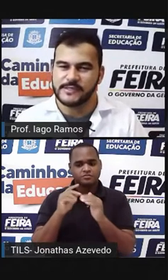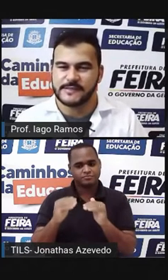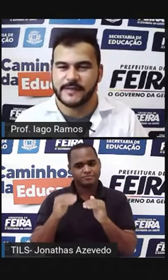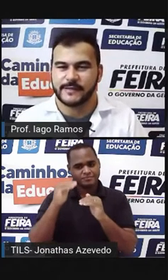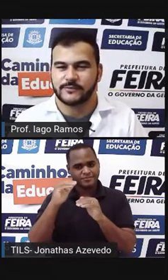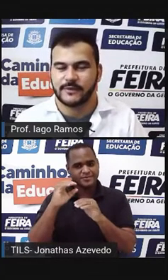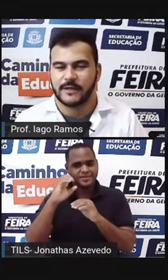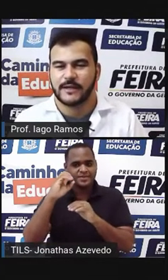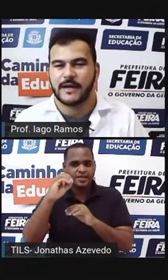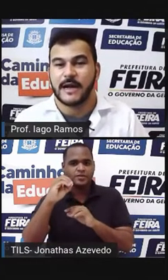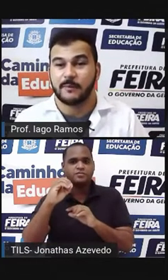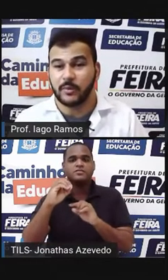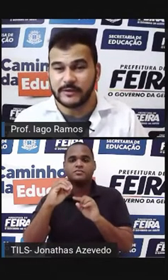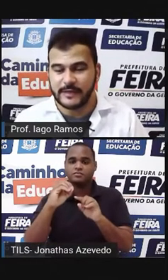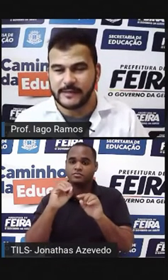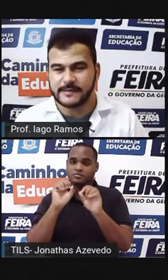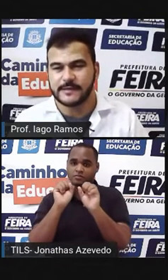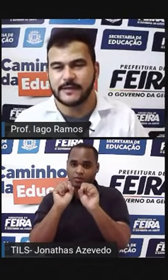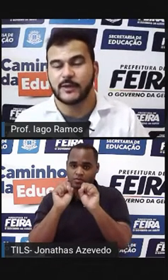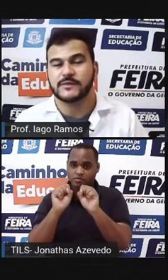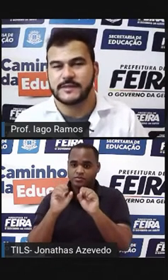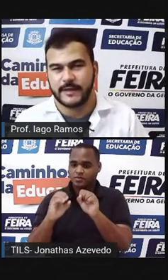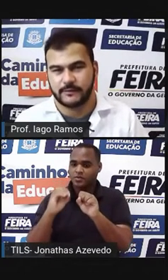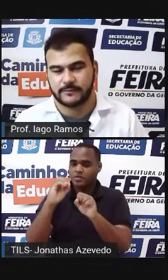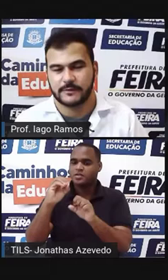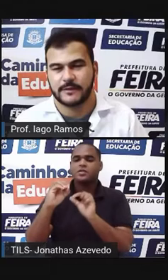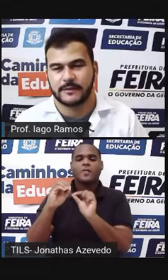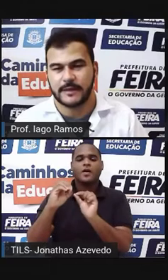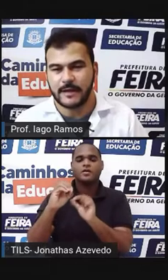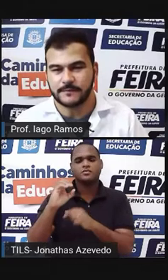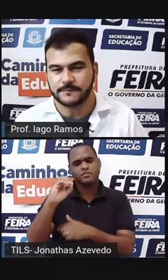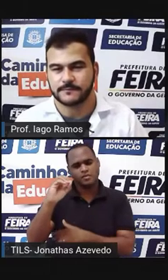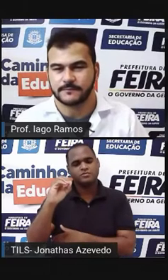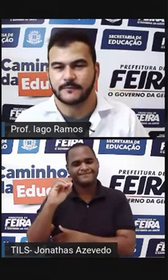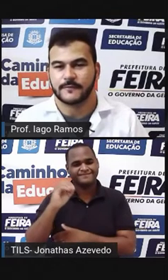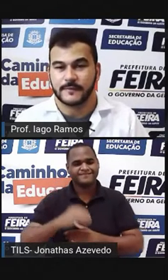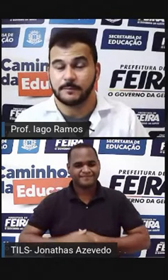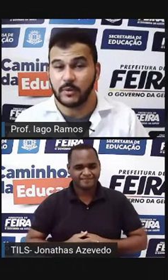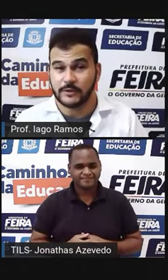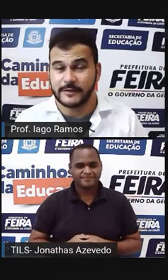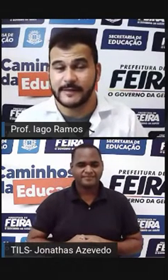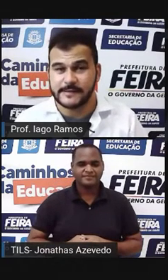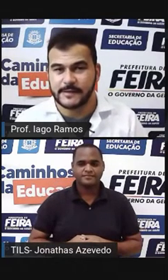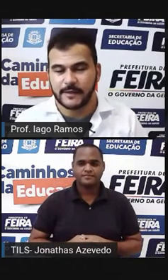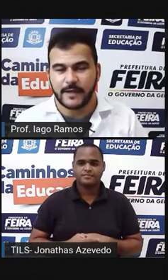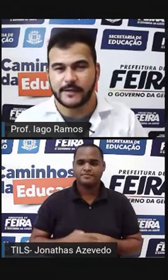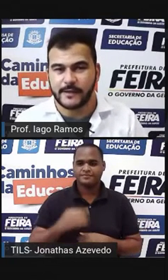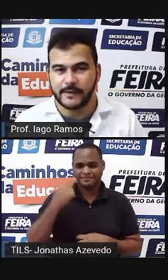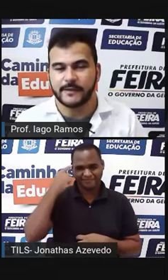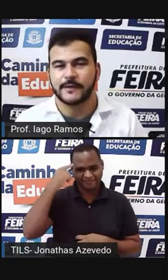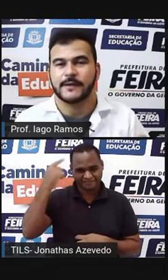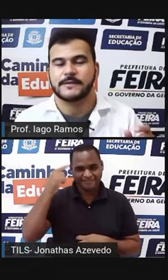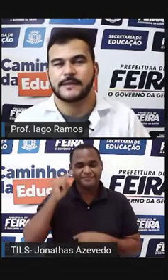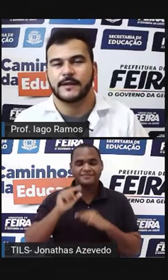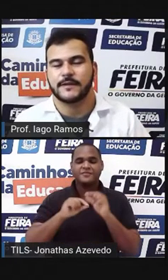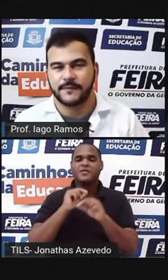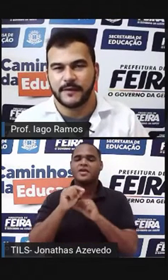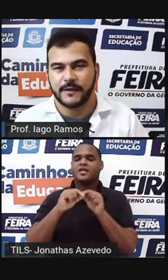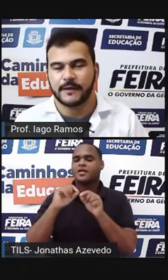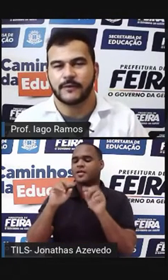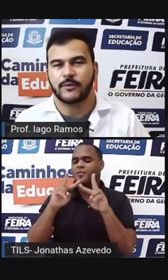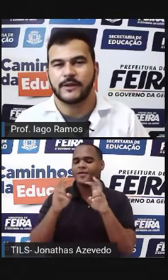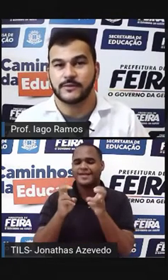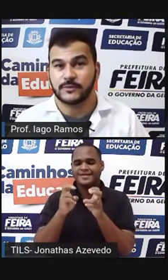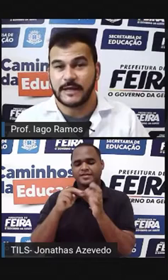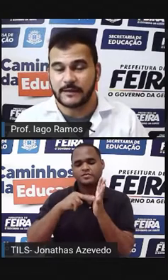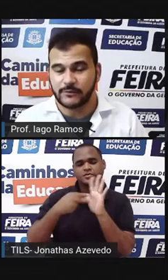expoente zero, a potência é o zero, tá? Potência aqui significa